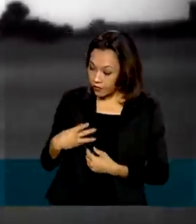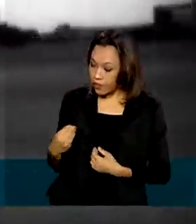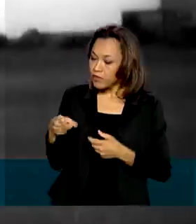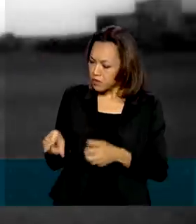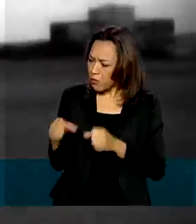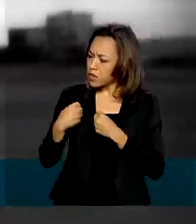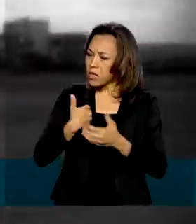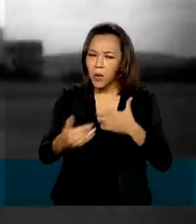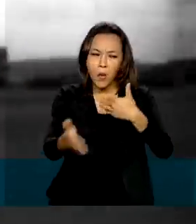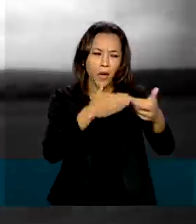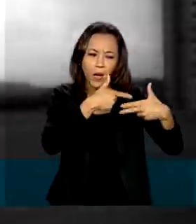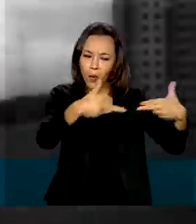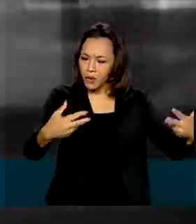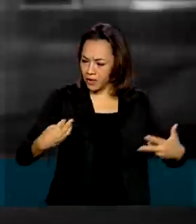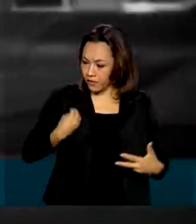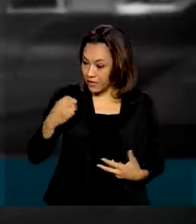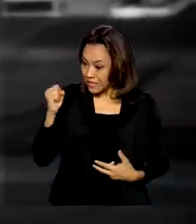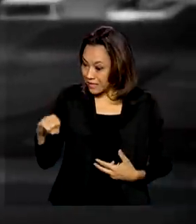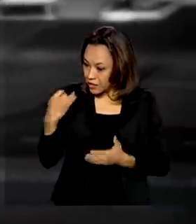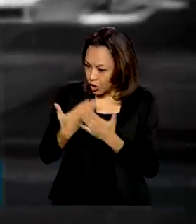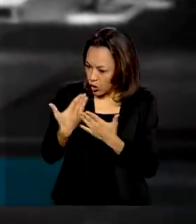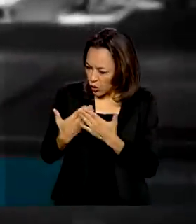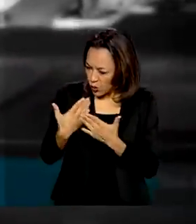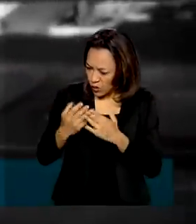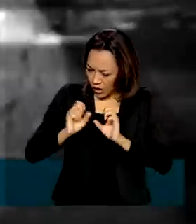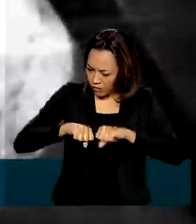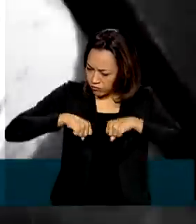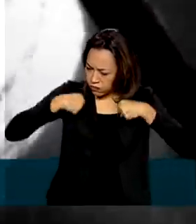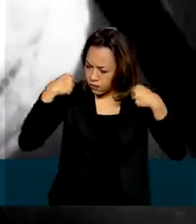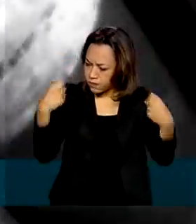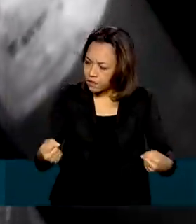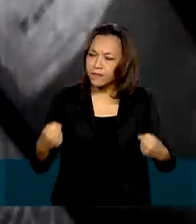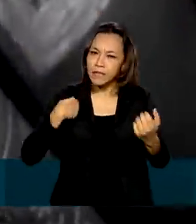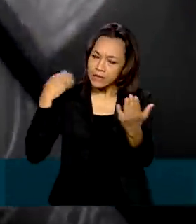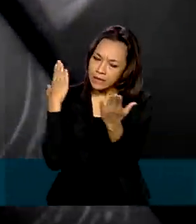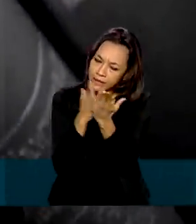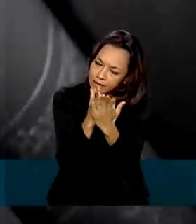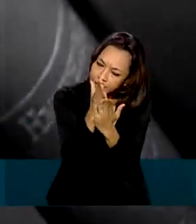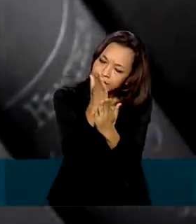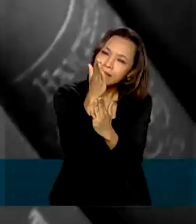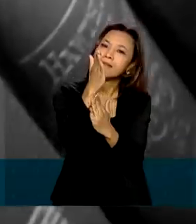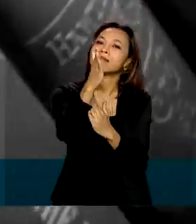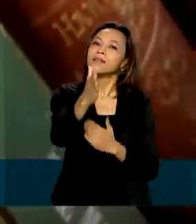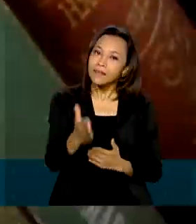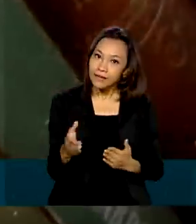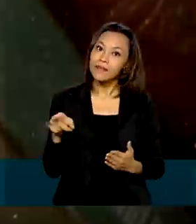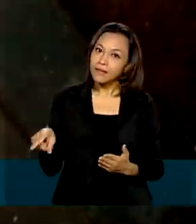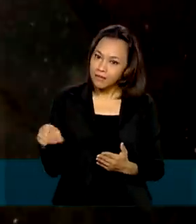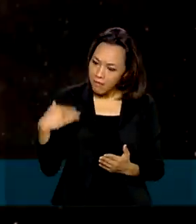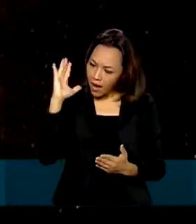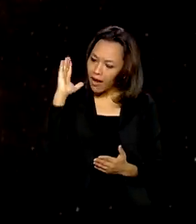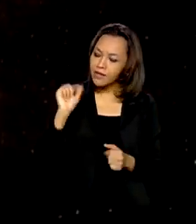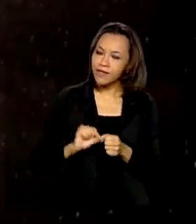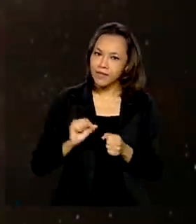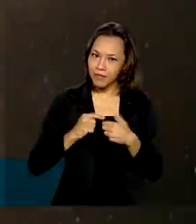que quiser na vida. Se estudar muito, trabalhar, persistir e sempre fizer mais do que esperam de você.